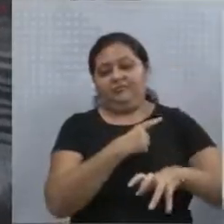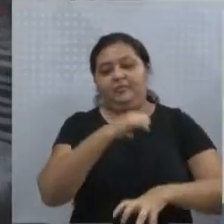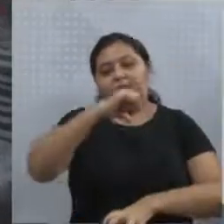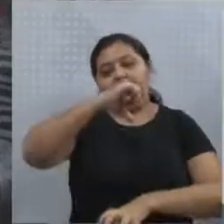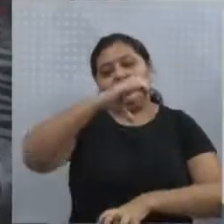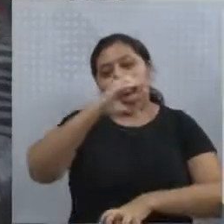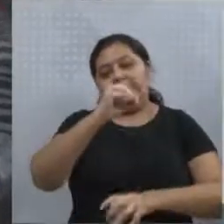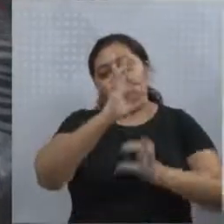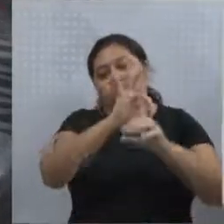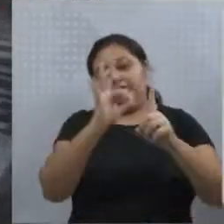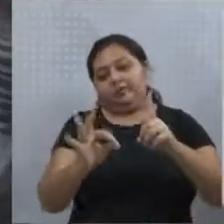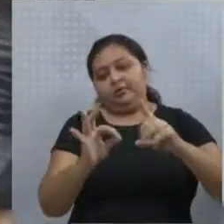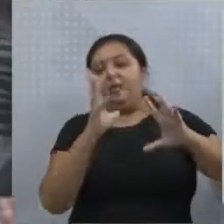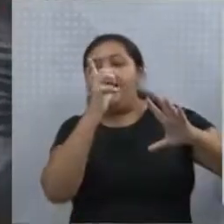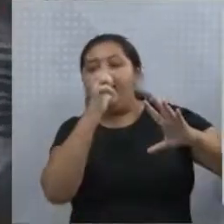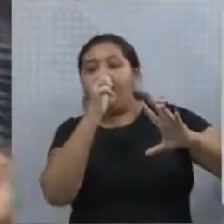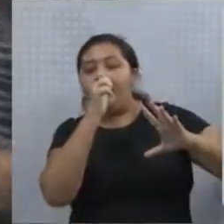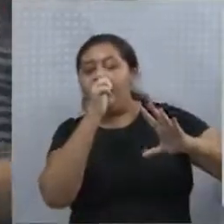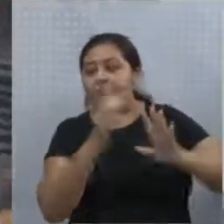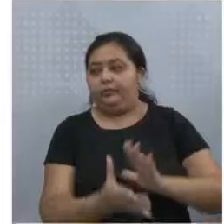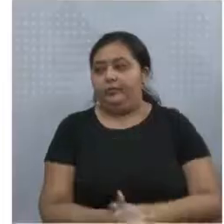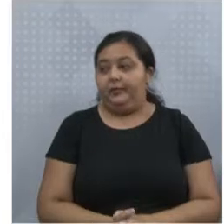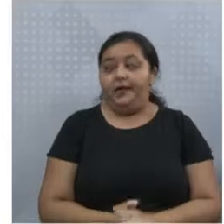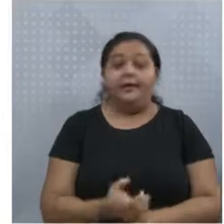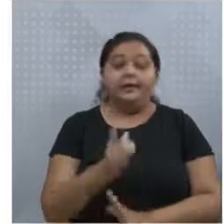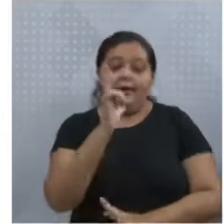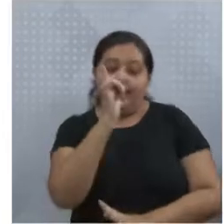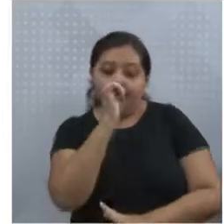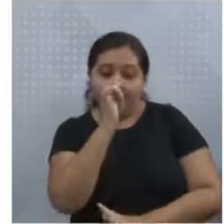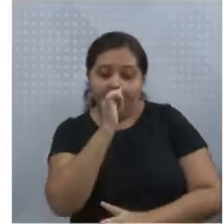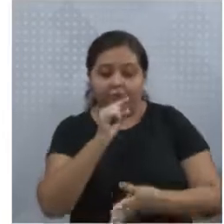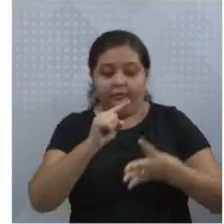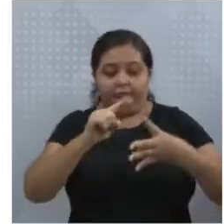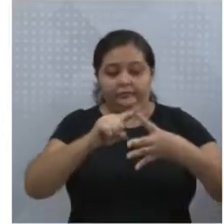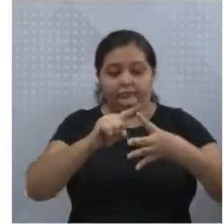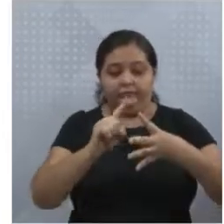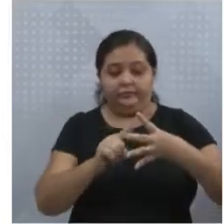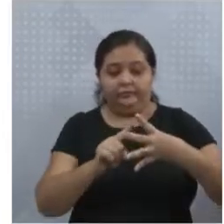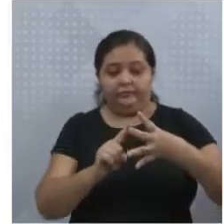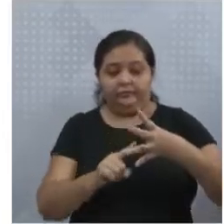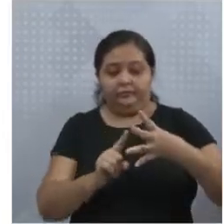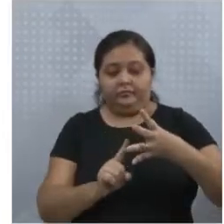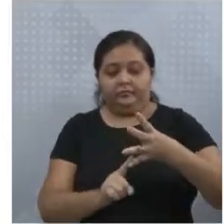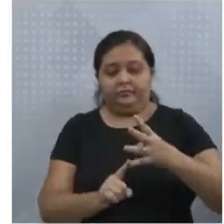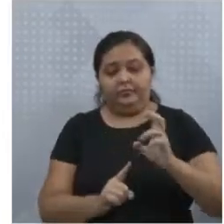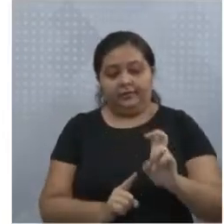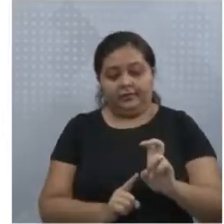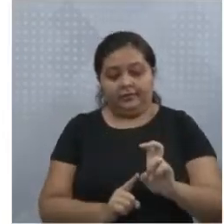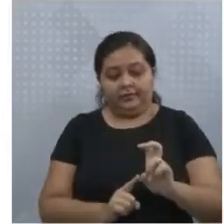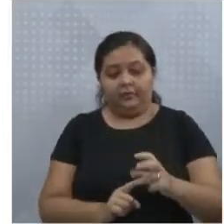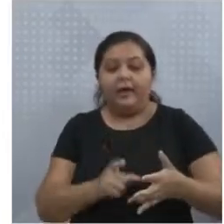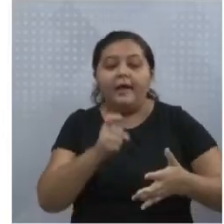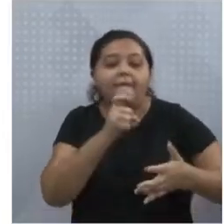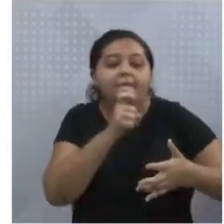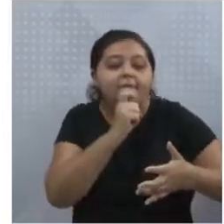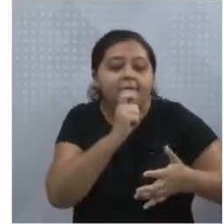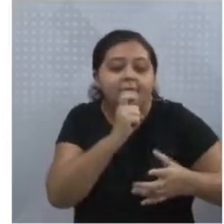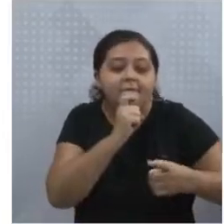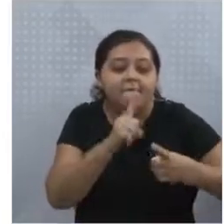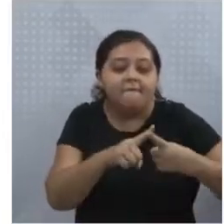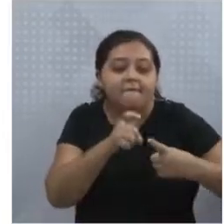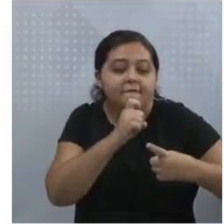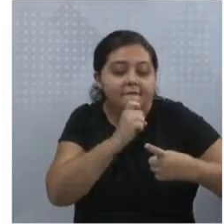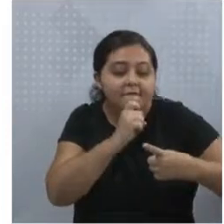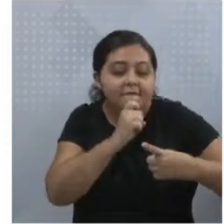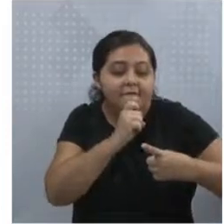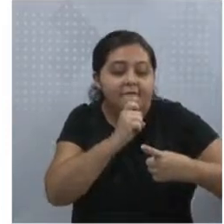distribuição da água na hidrosfera. Temos aqui as calotas polares, ou seja, os gelos, né? Os